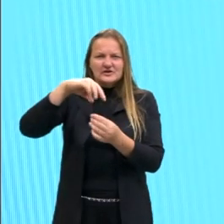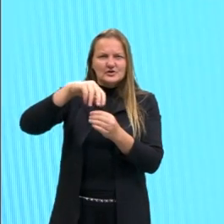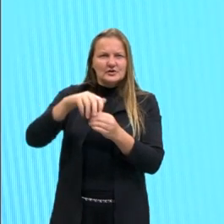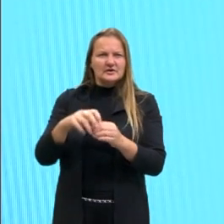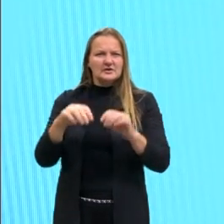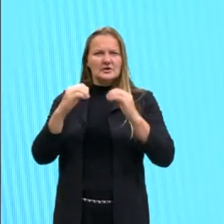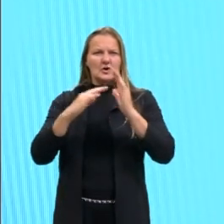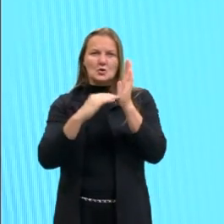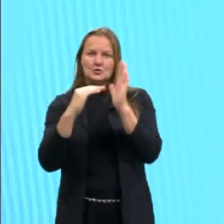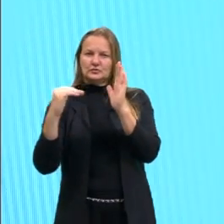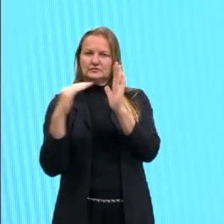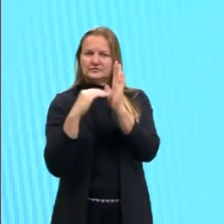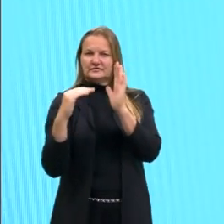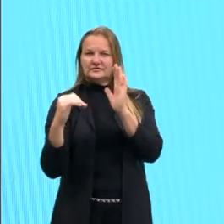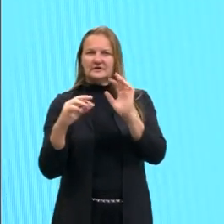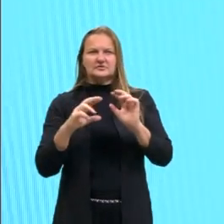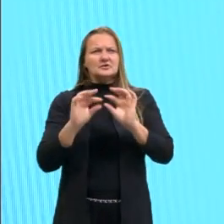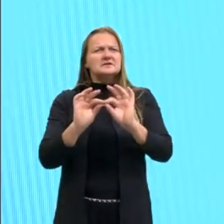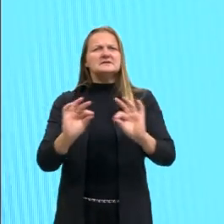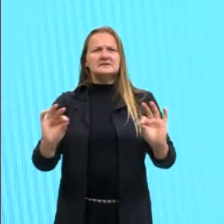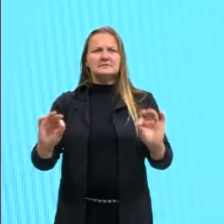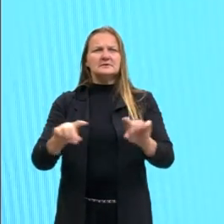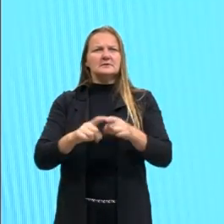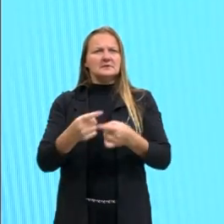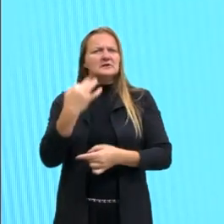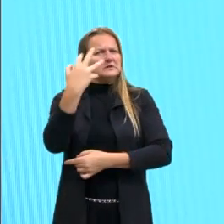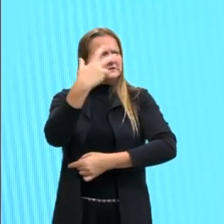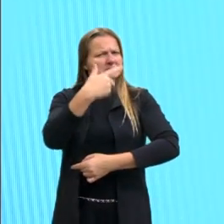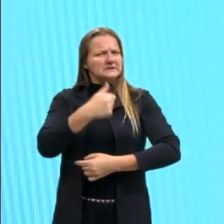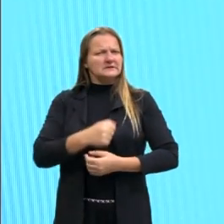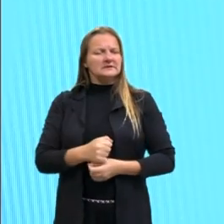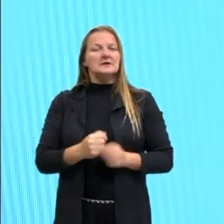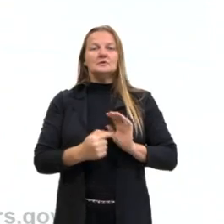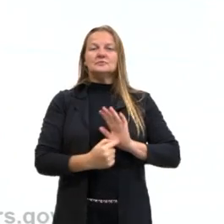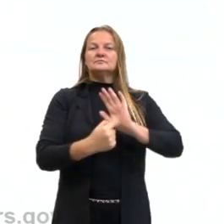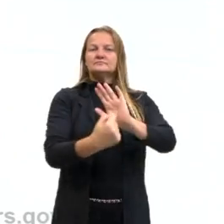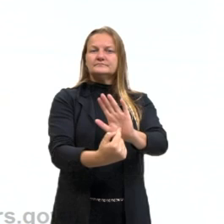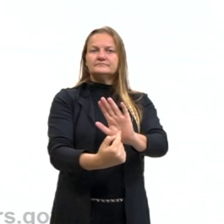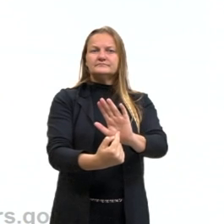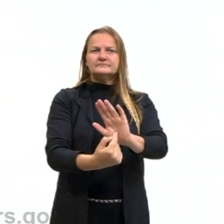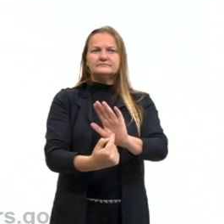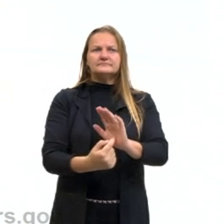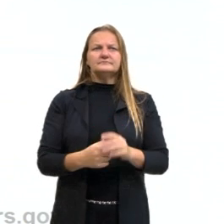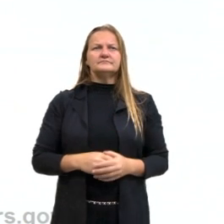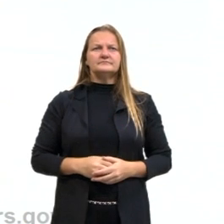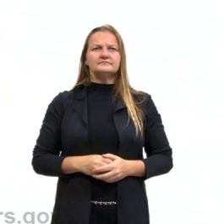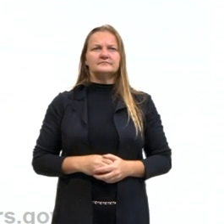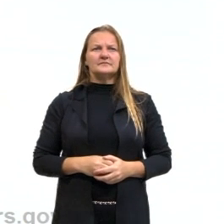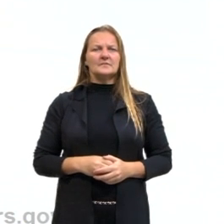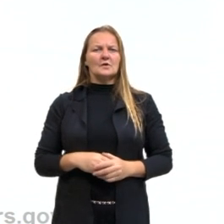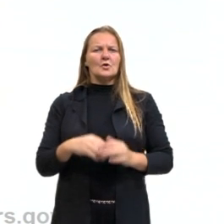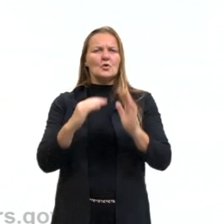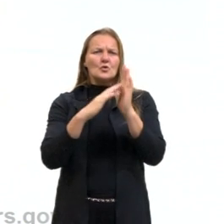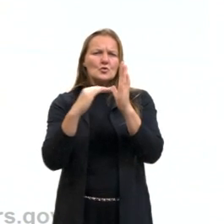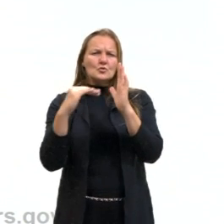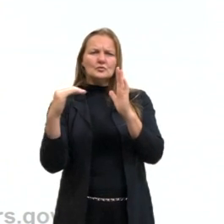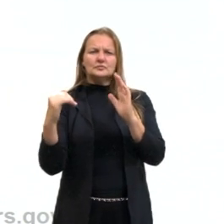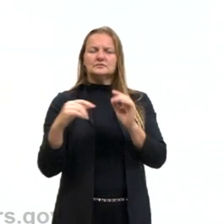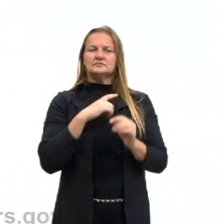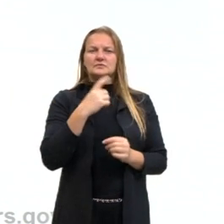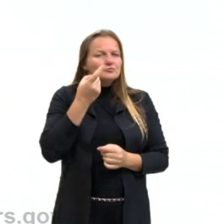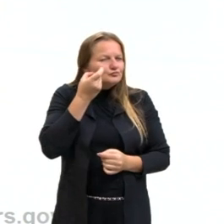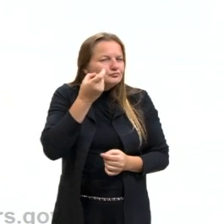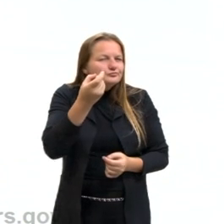estética, perceba, que é tudo muito simples, mas que apresenta, por fim, uma estética e um